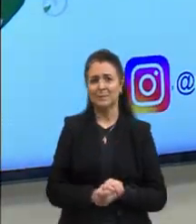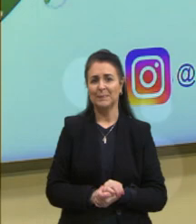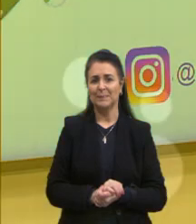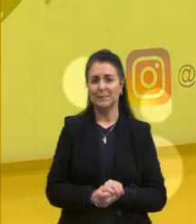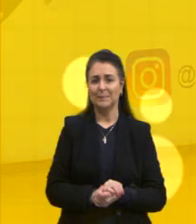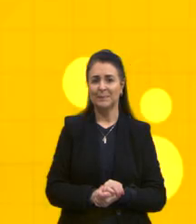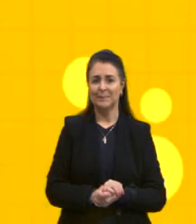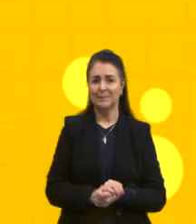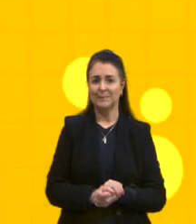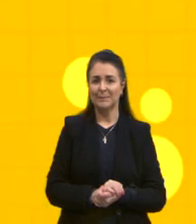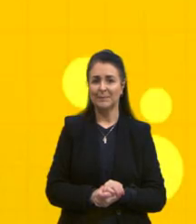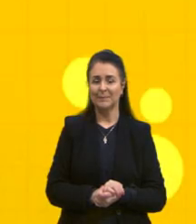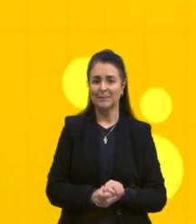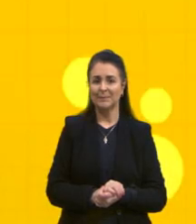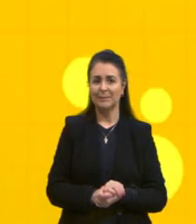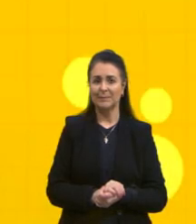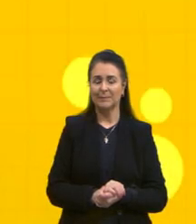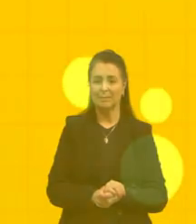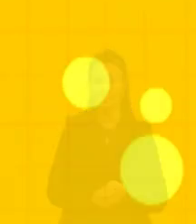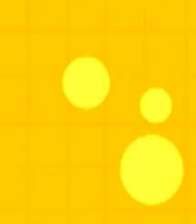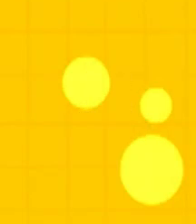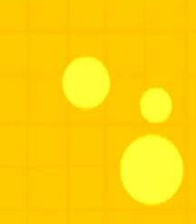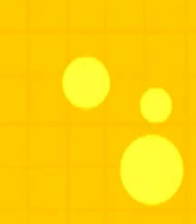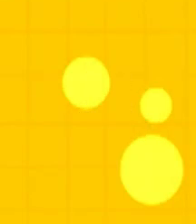abraço. Tchau. Tchau. Tchau.